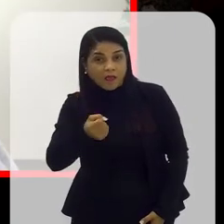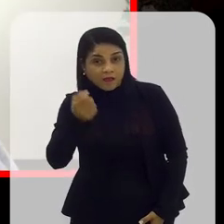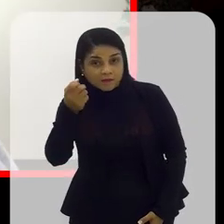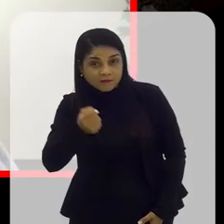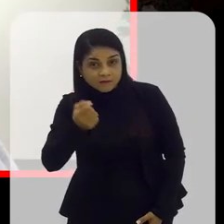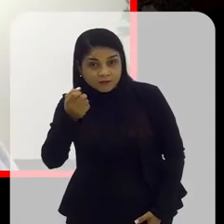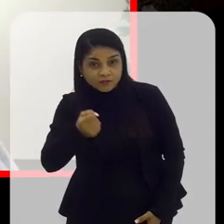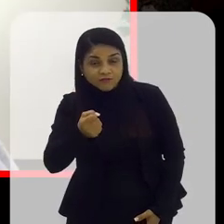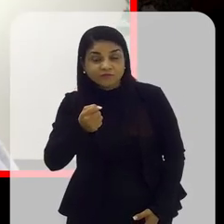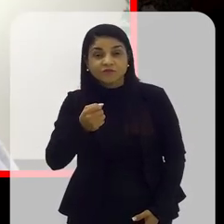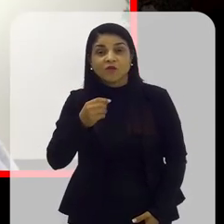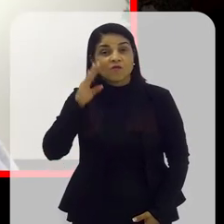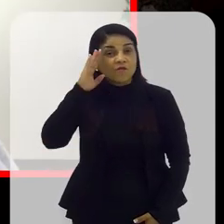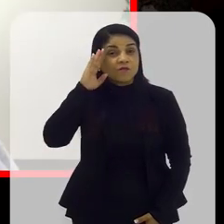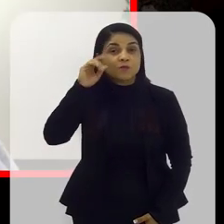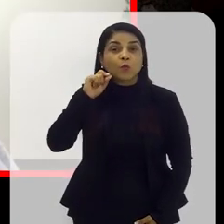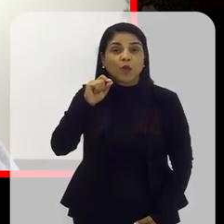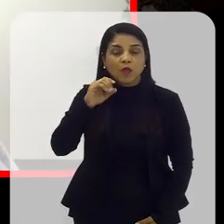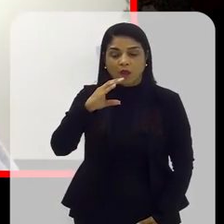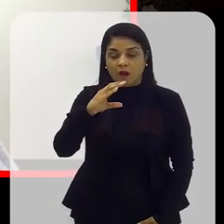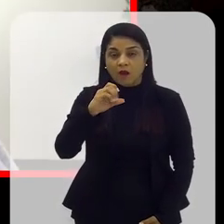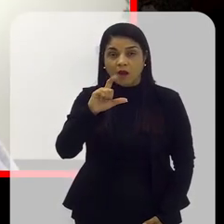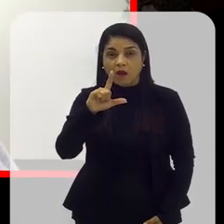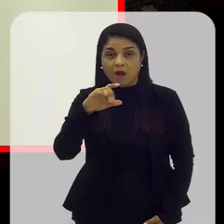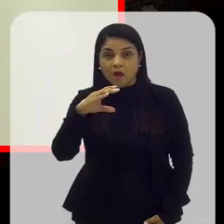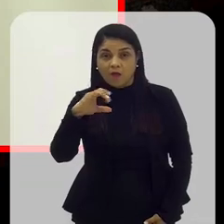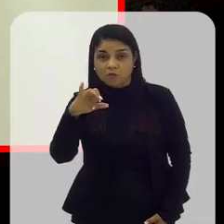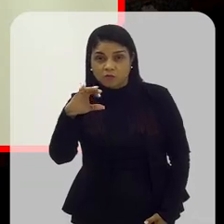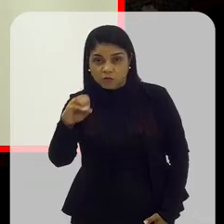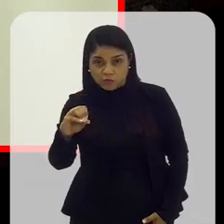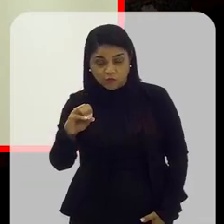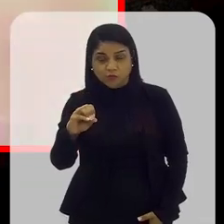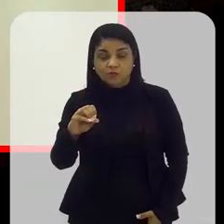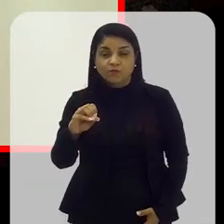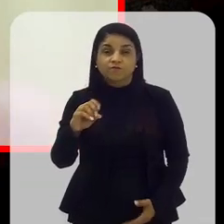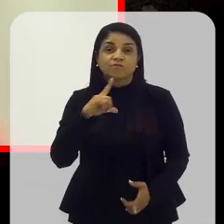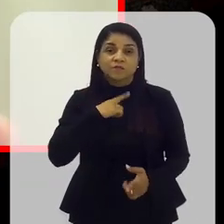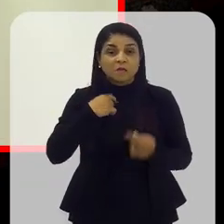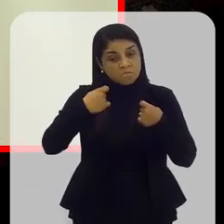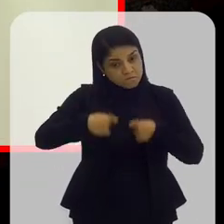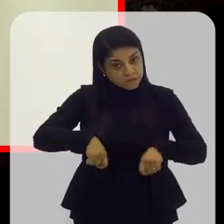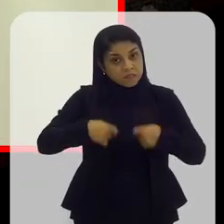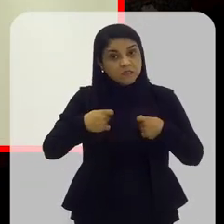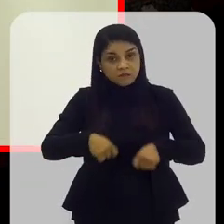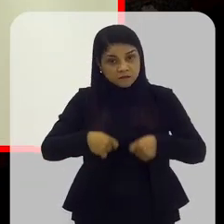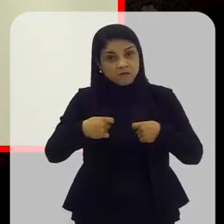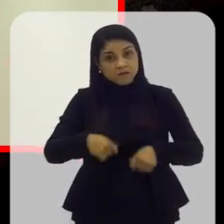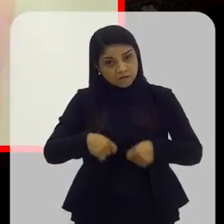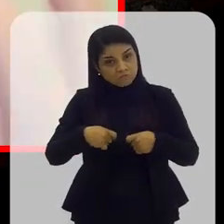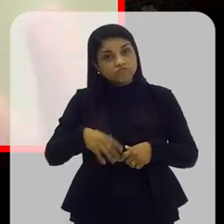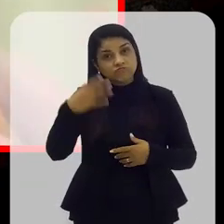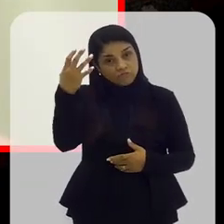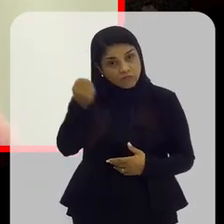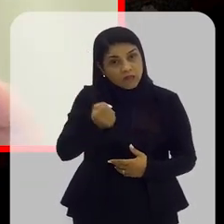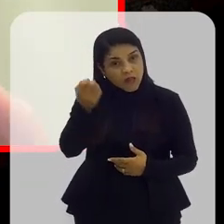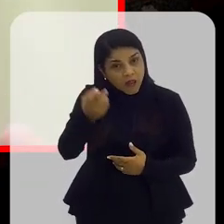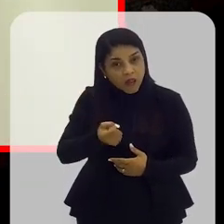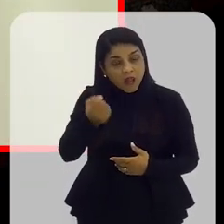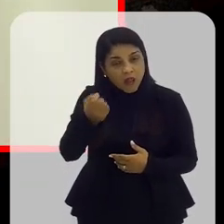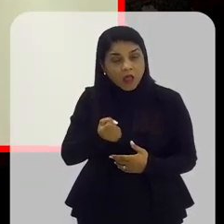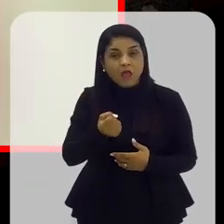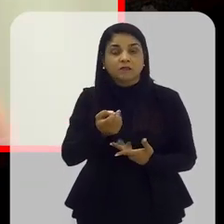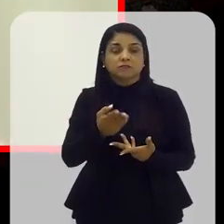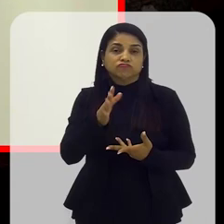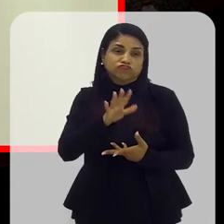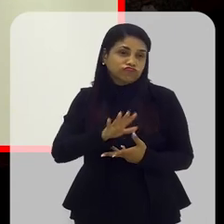nossa de cálcio são os derivados de leite. Infelizmente, a gente precisa dos derivados de